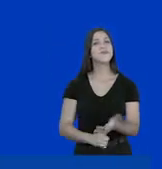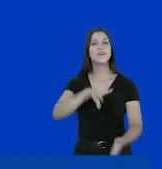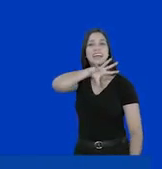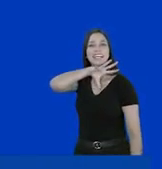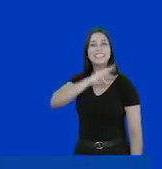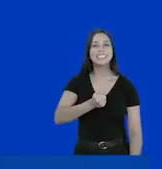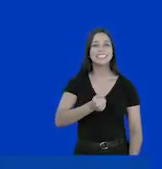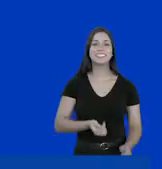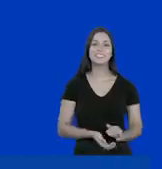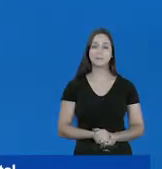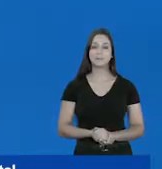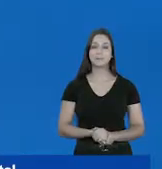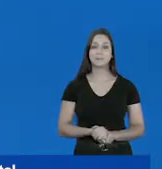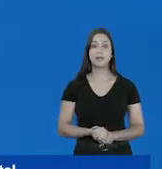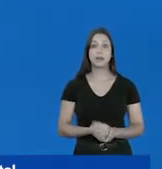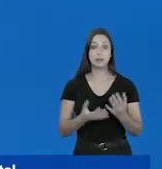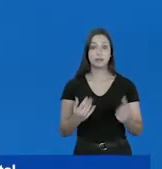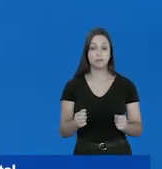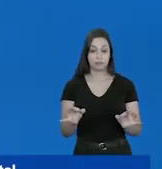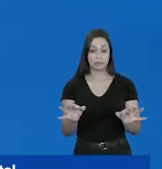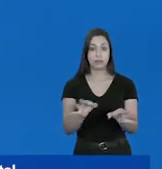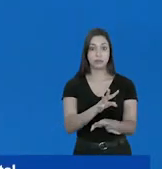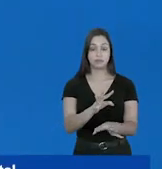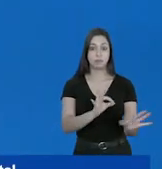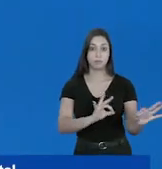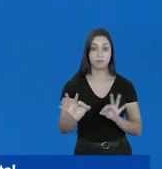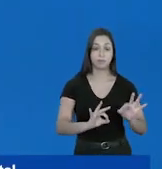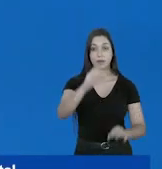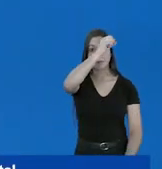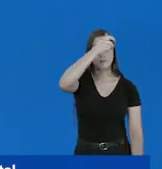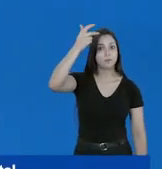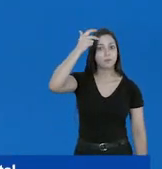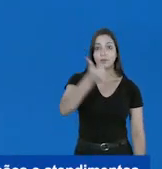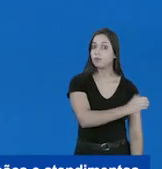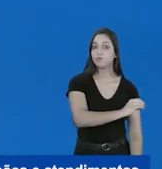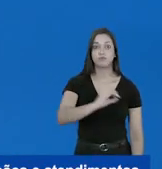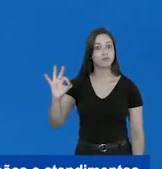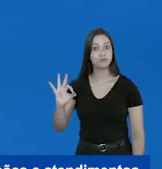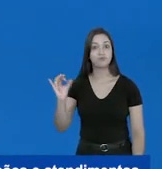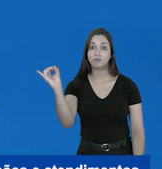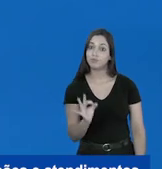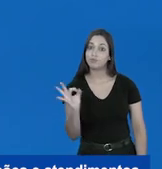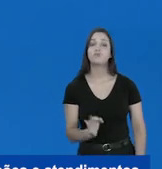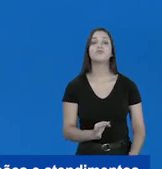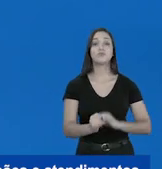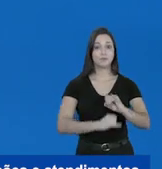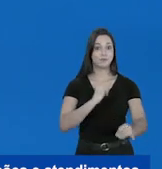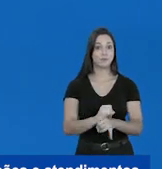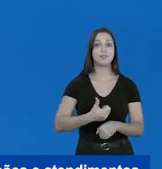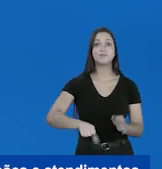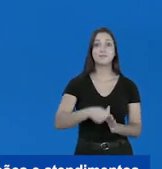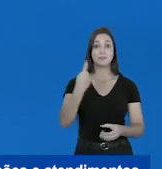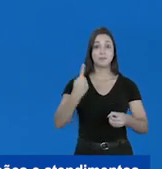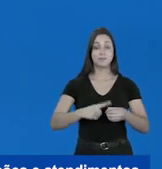Compromisso do Leão Vamos concluir o programa Prefeitura 100% Digital, para ser a primeira cidade do